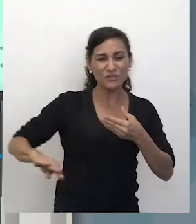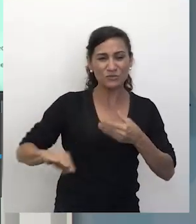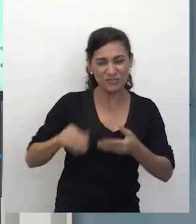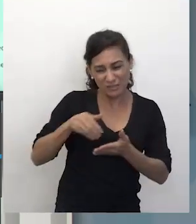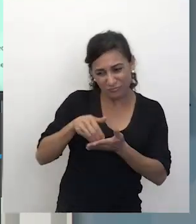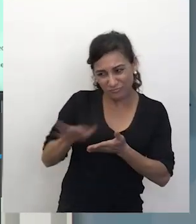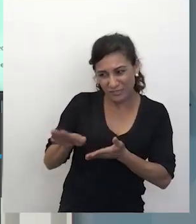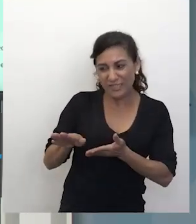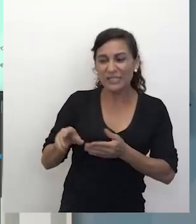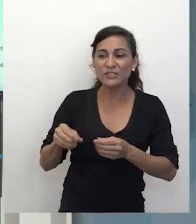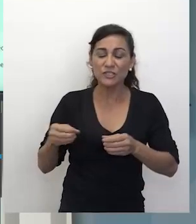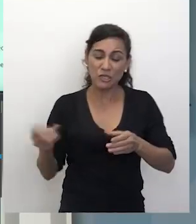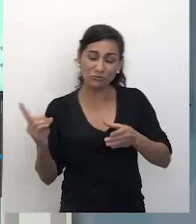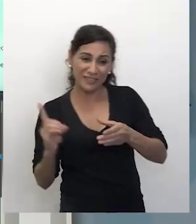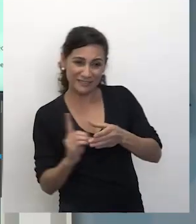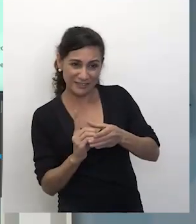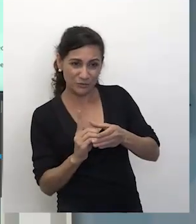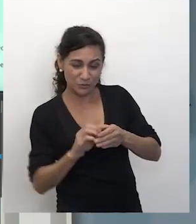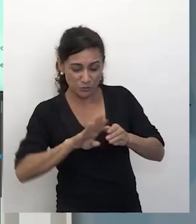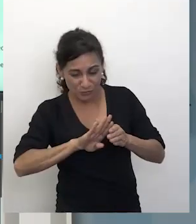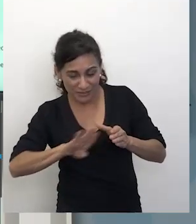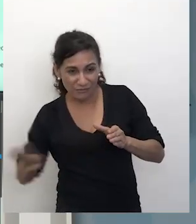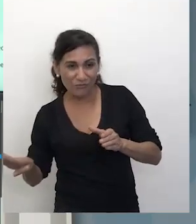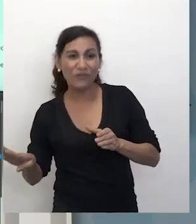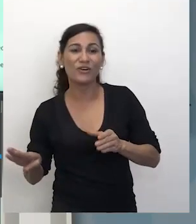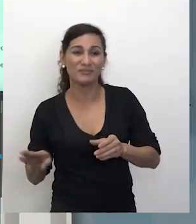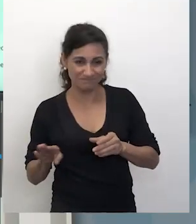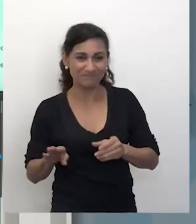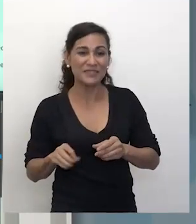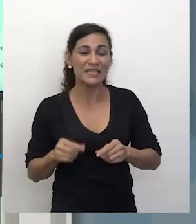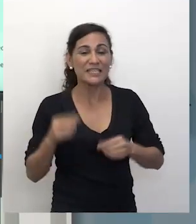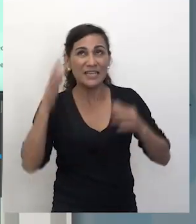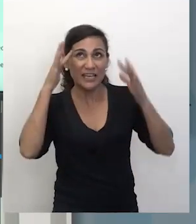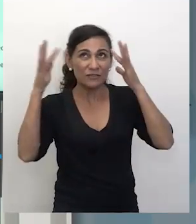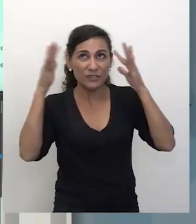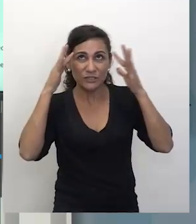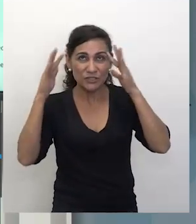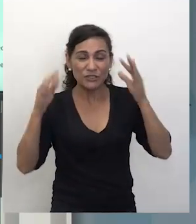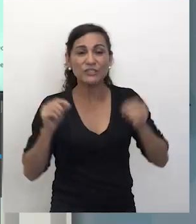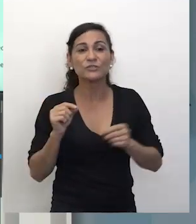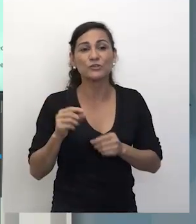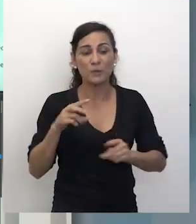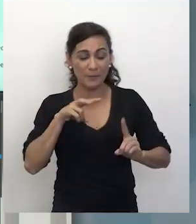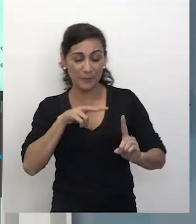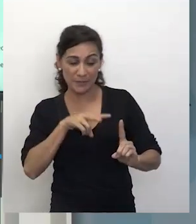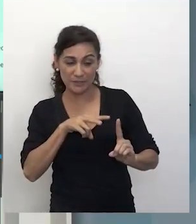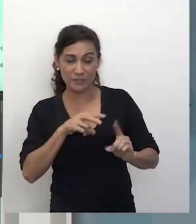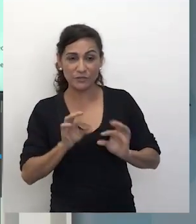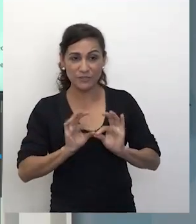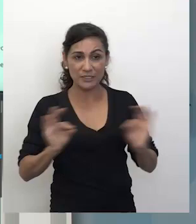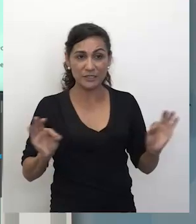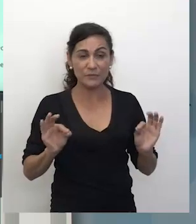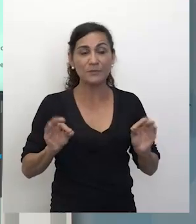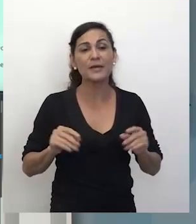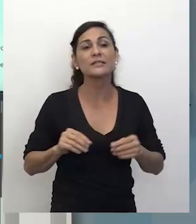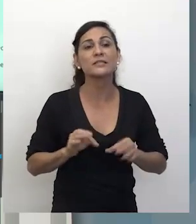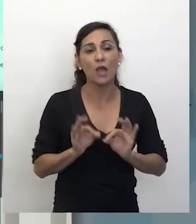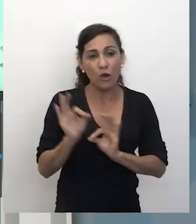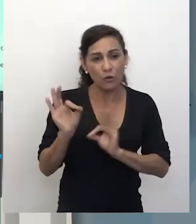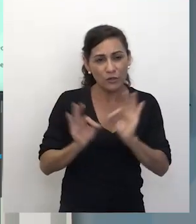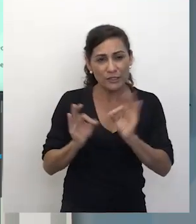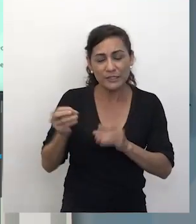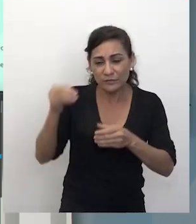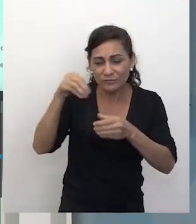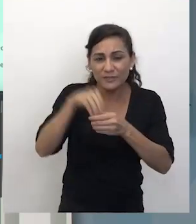e de não pertencer ao grupo, né? E refletindo aí, não de maneira a partir de uma perspectiva simples, mas complexificando, né?